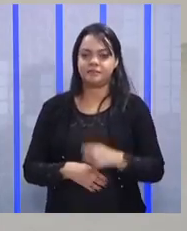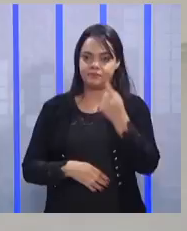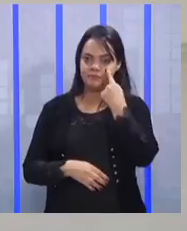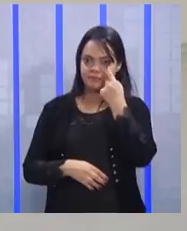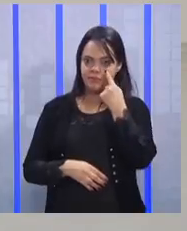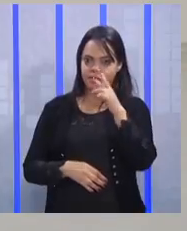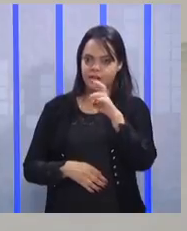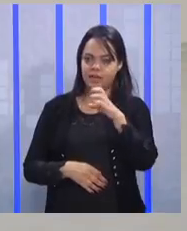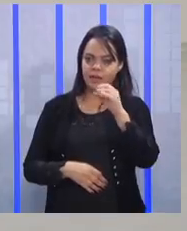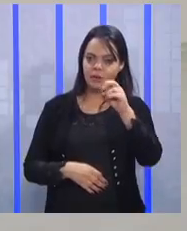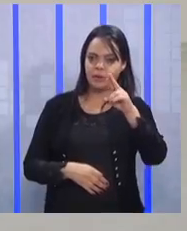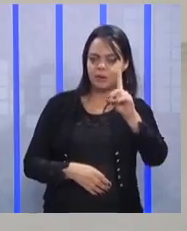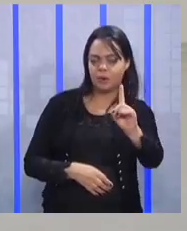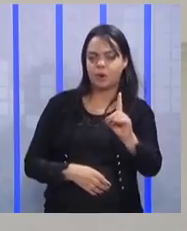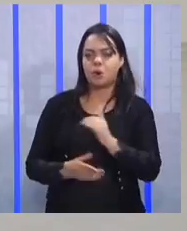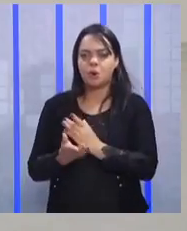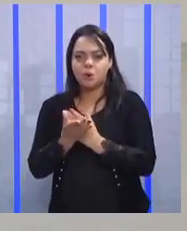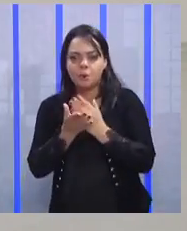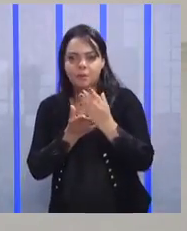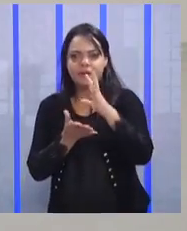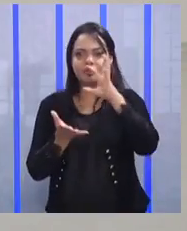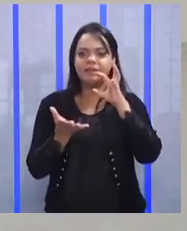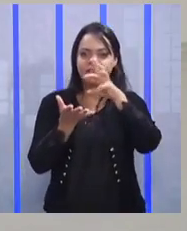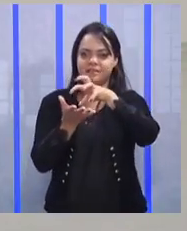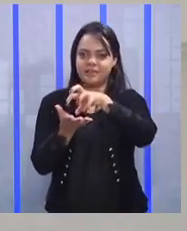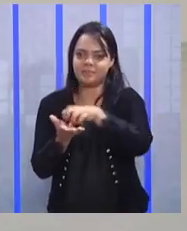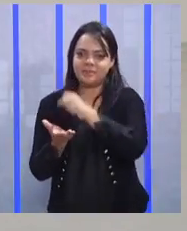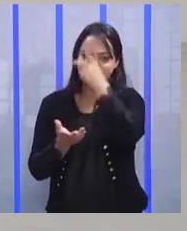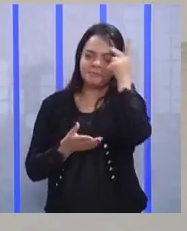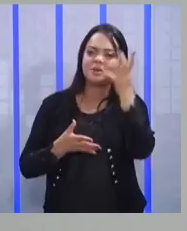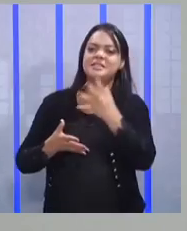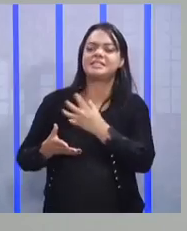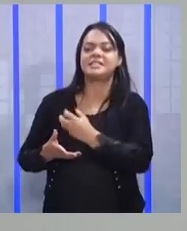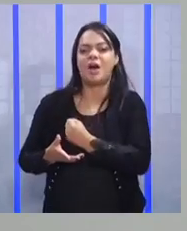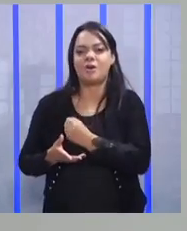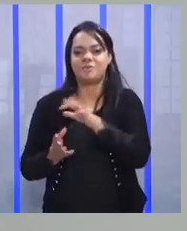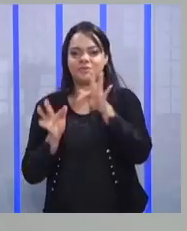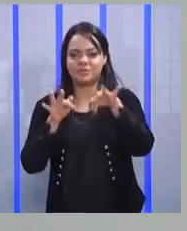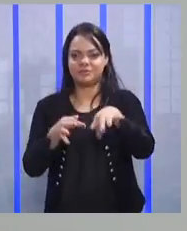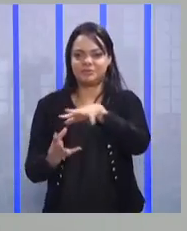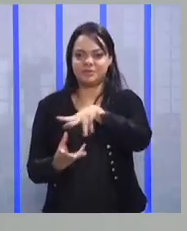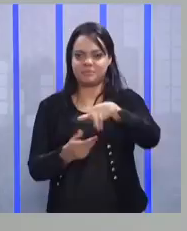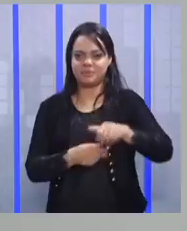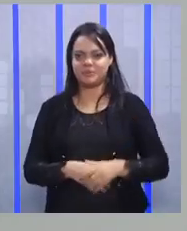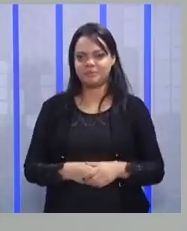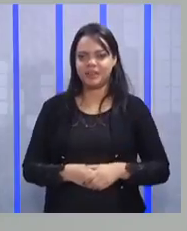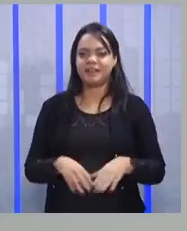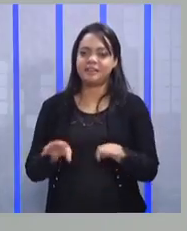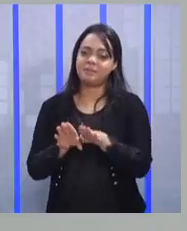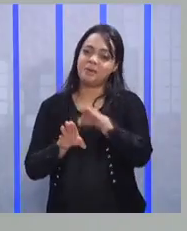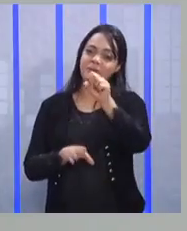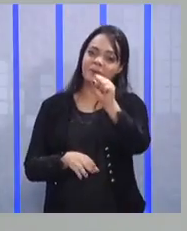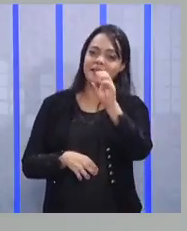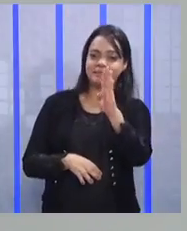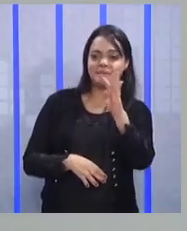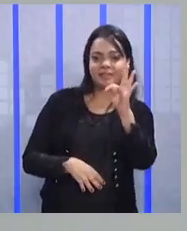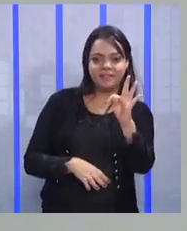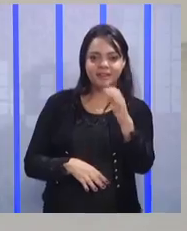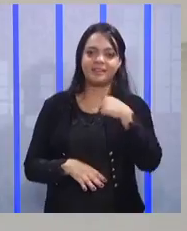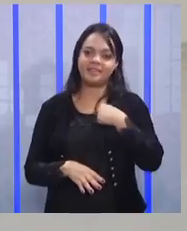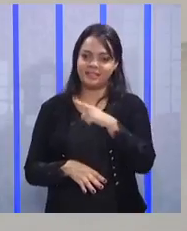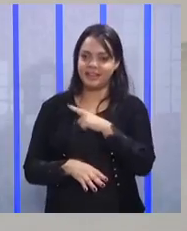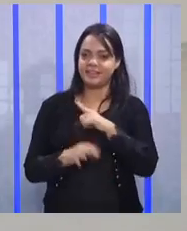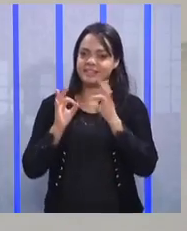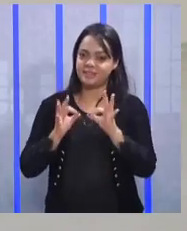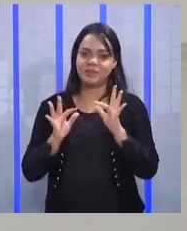Iniciado o cadastramento dos que serão salvos no juízo final. E para fechar o SBT, eu tenho certeza que todo mundo vai